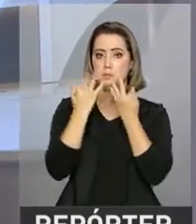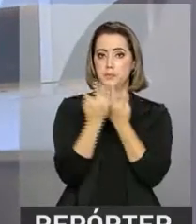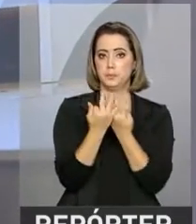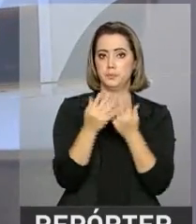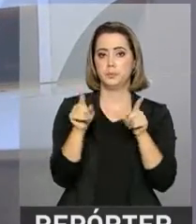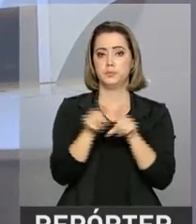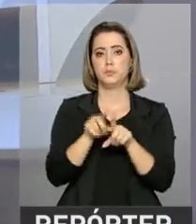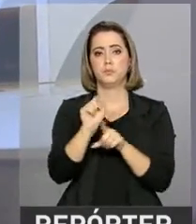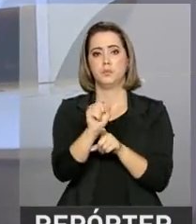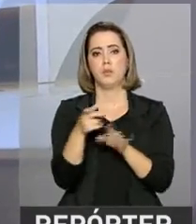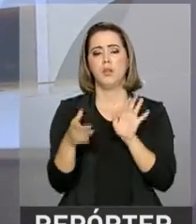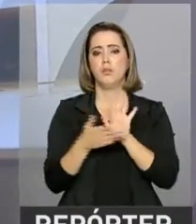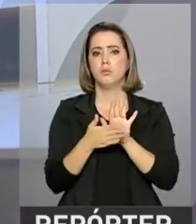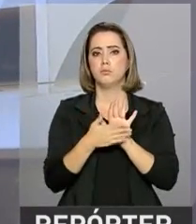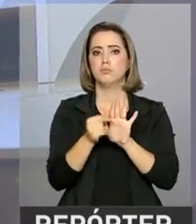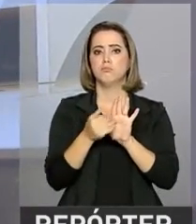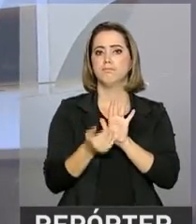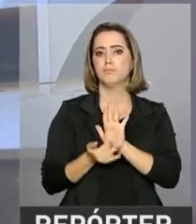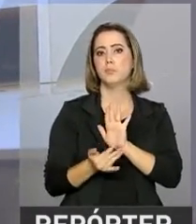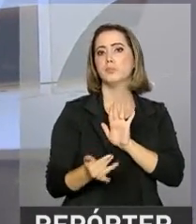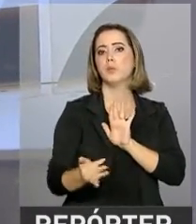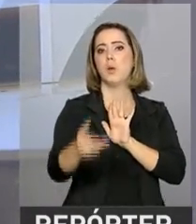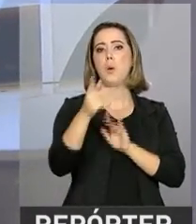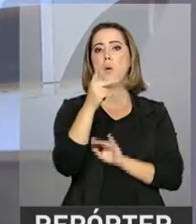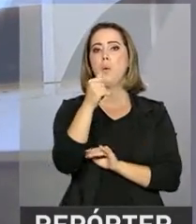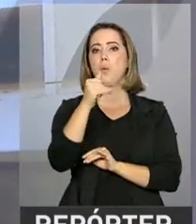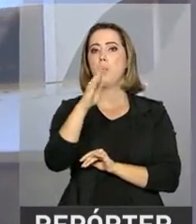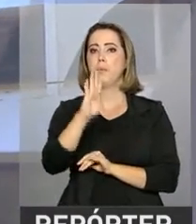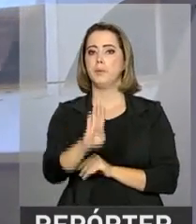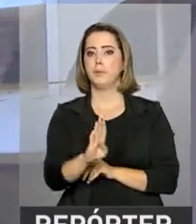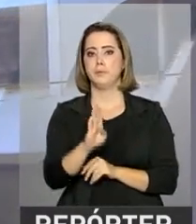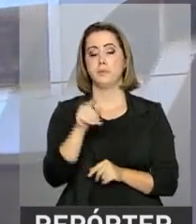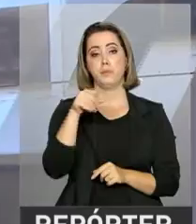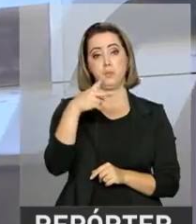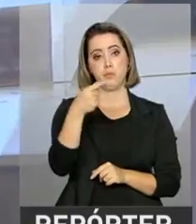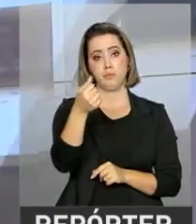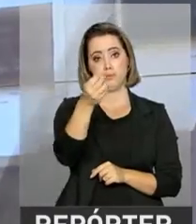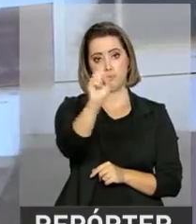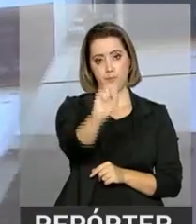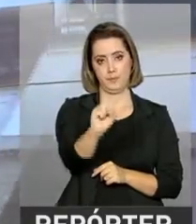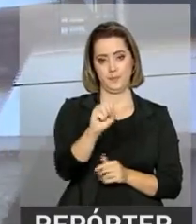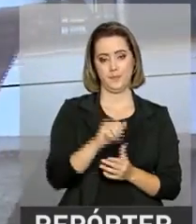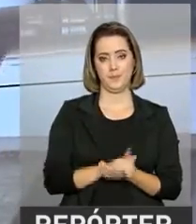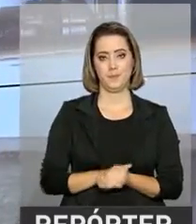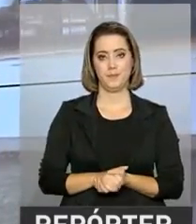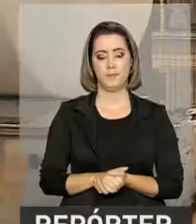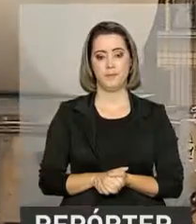Também foi apresentada a projeção do produto interno bruto, o PIB 2018.